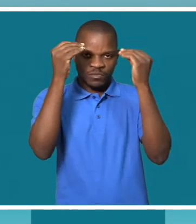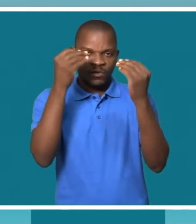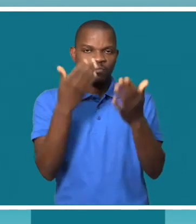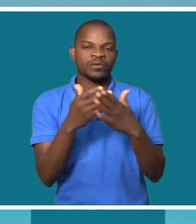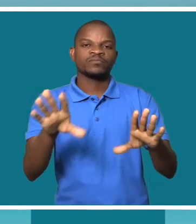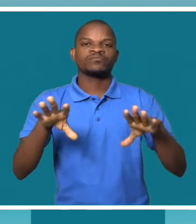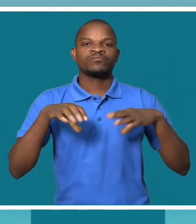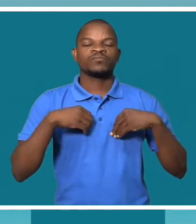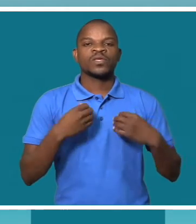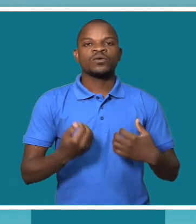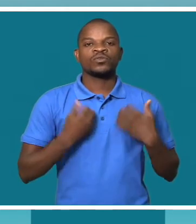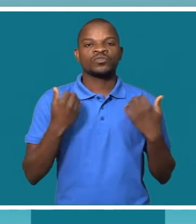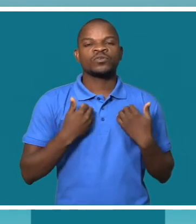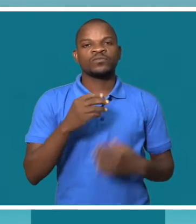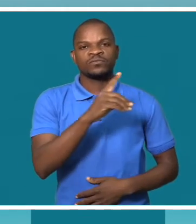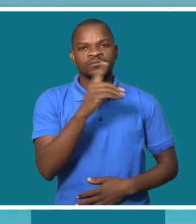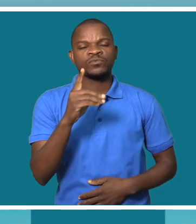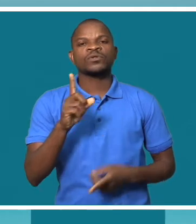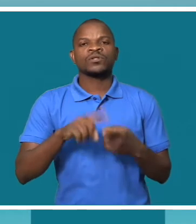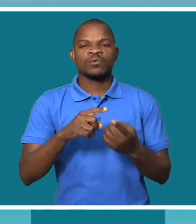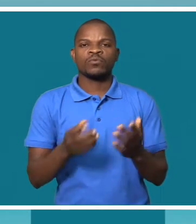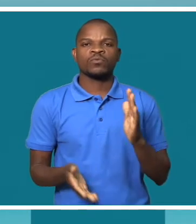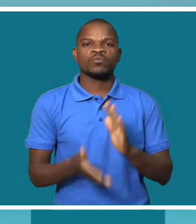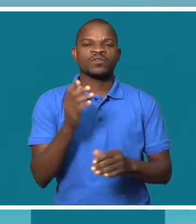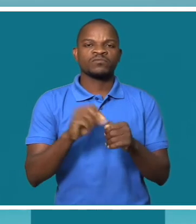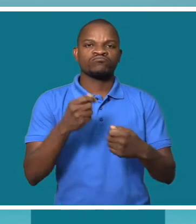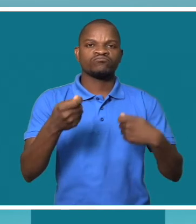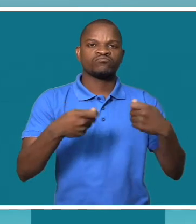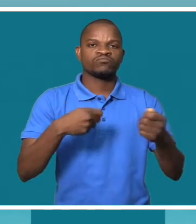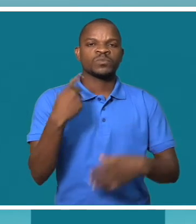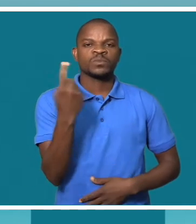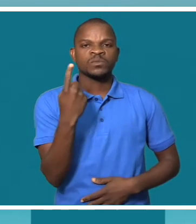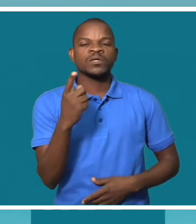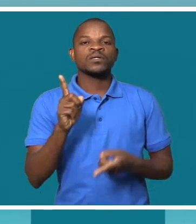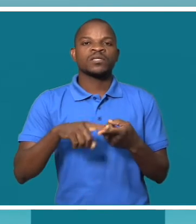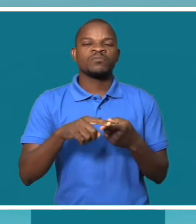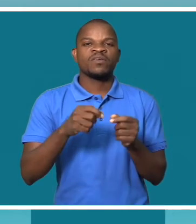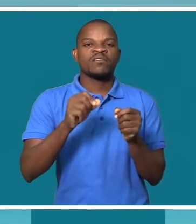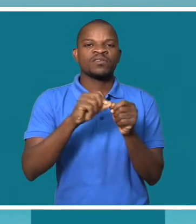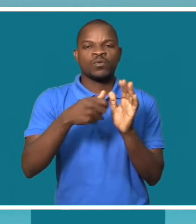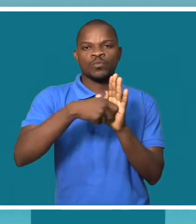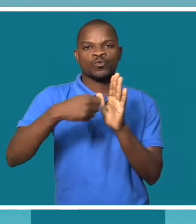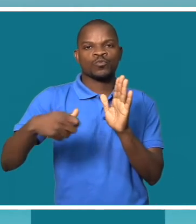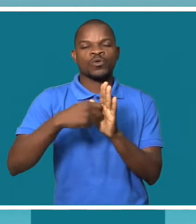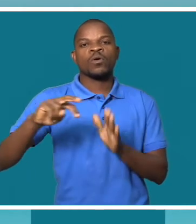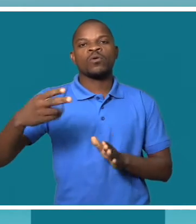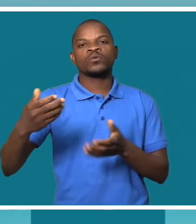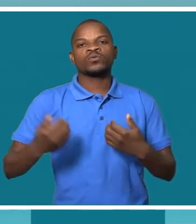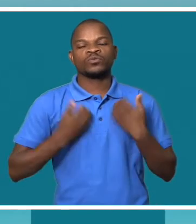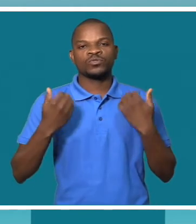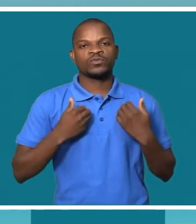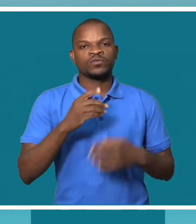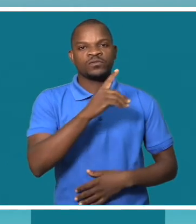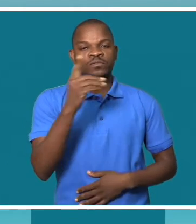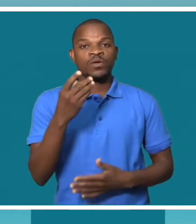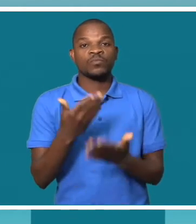a sua autossustentabilidade, possa servir de exemplo para os outros jovens que têm deficiência e que se escondem, não têm aquela oportunidade de